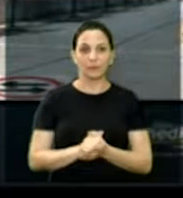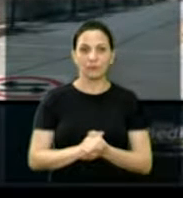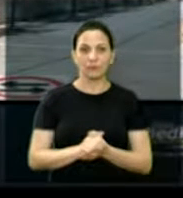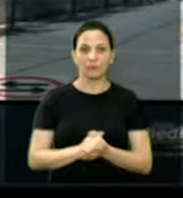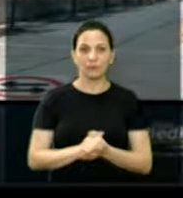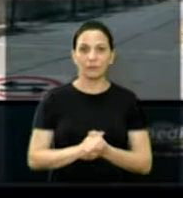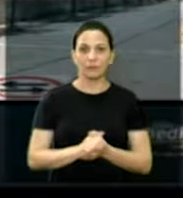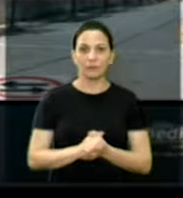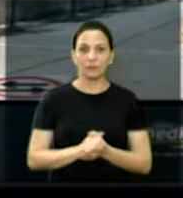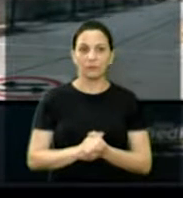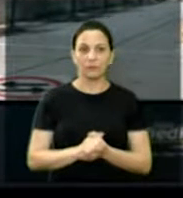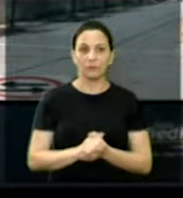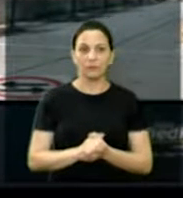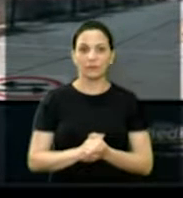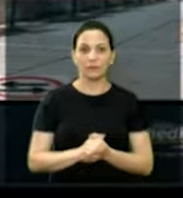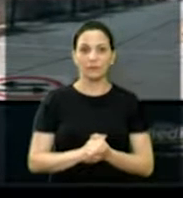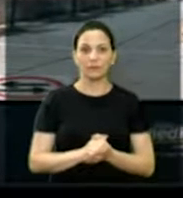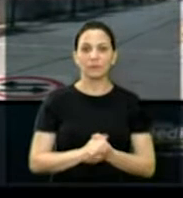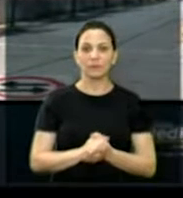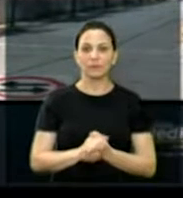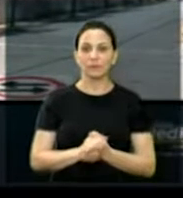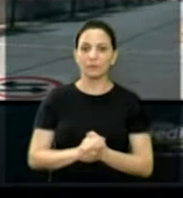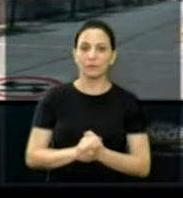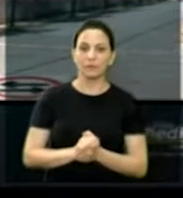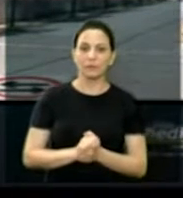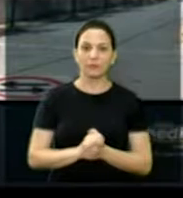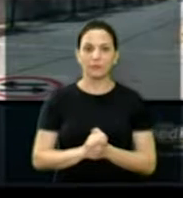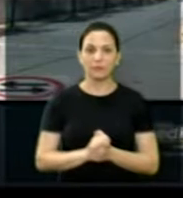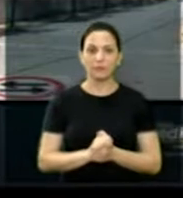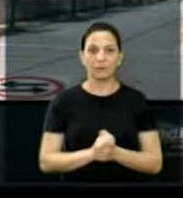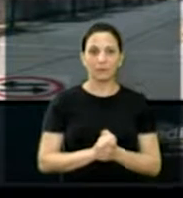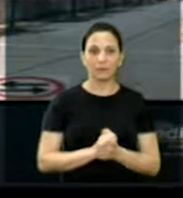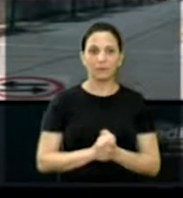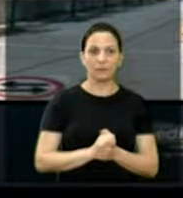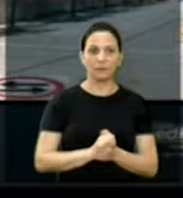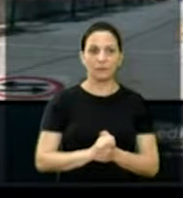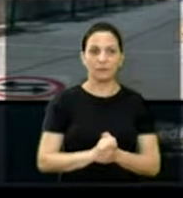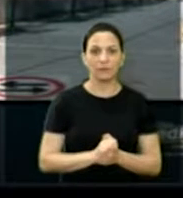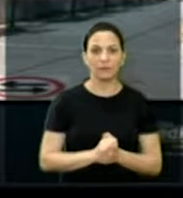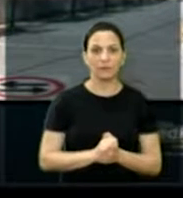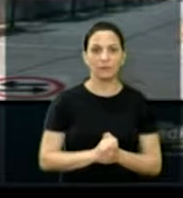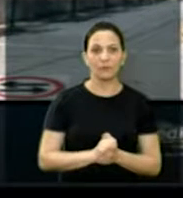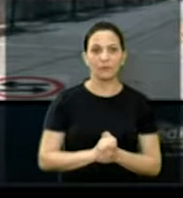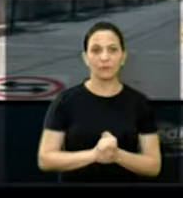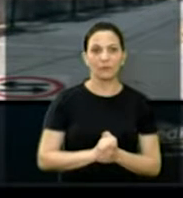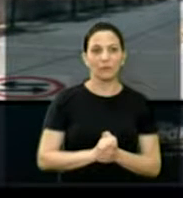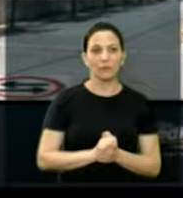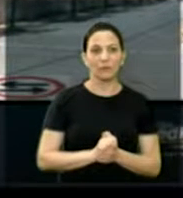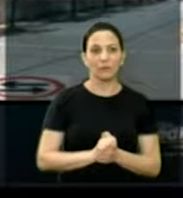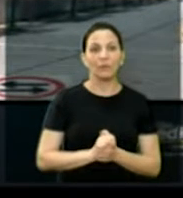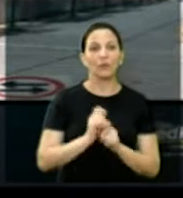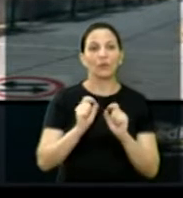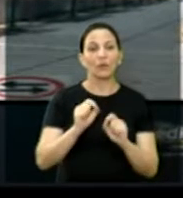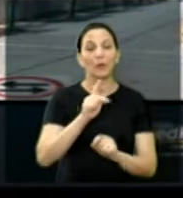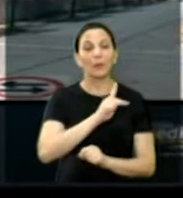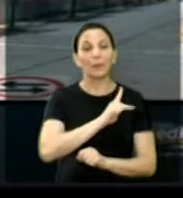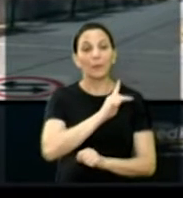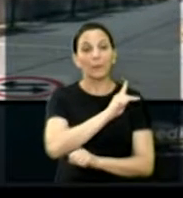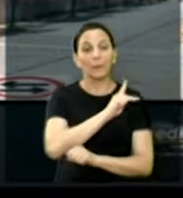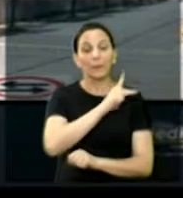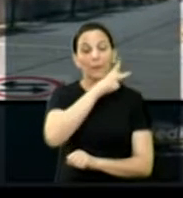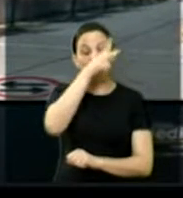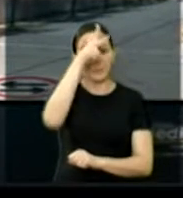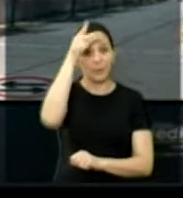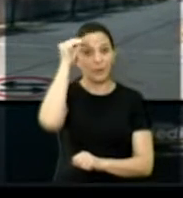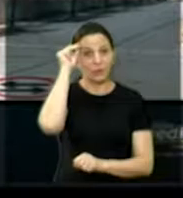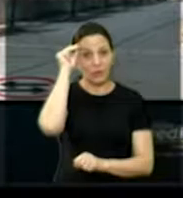É o dia de Santa Cecília. Indiquei ao prefeito a implantação de uma placa de